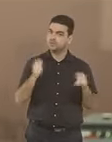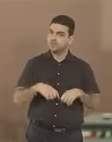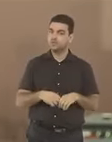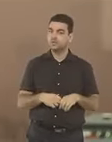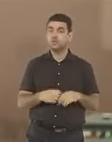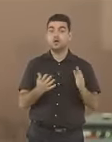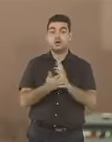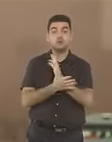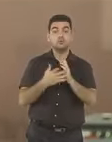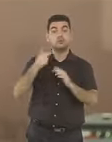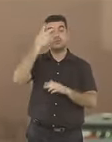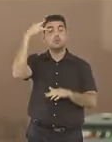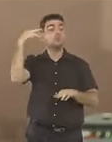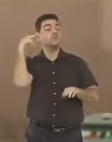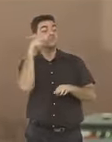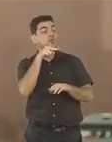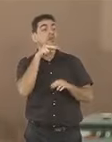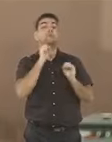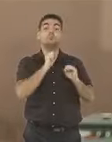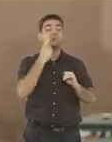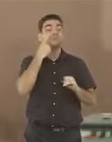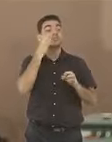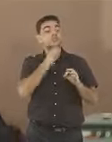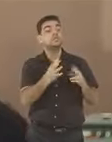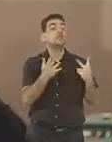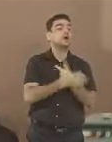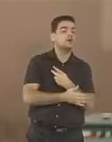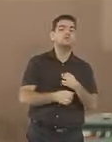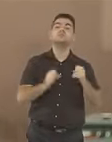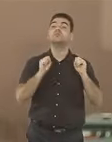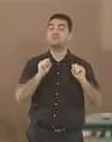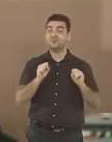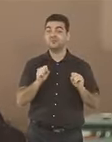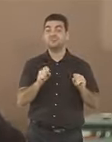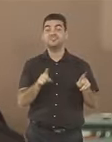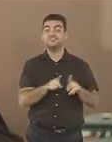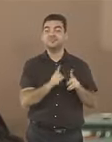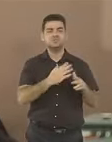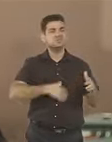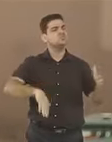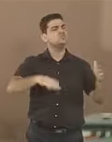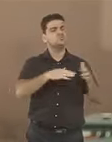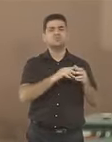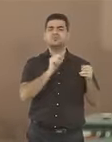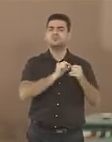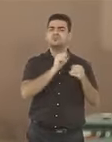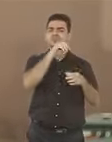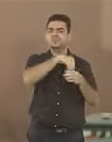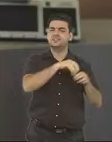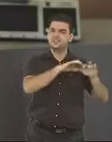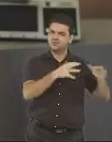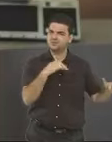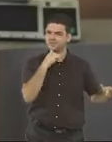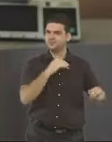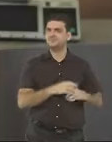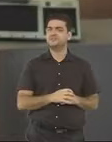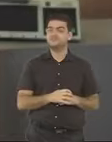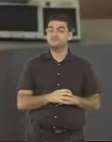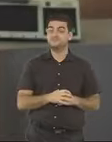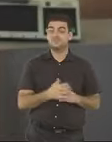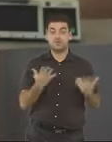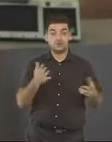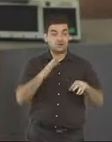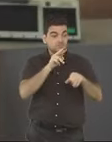observadores externos podem conferir a correção de tudo o que está sendo feito. As